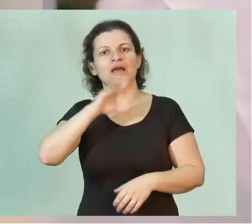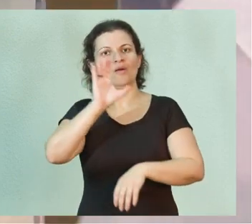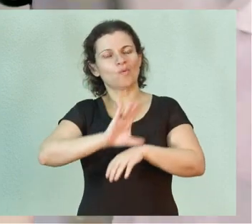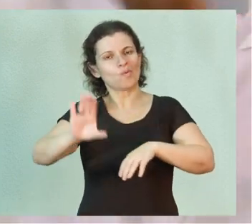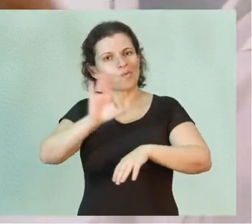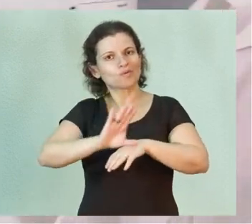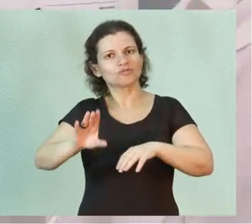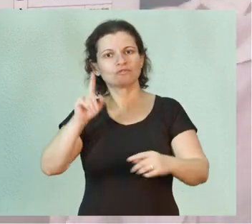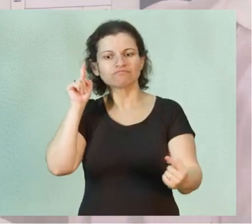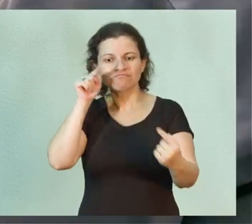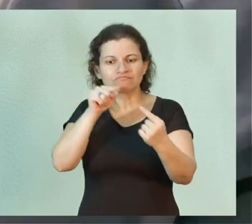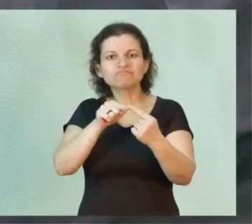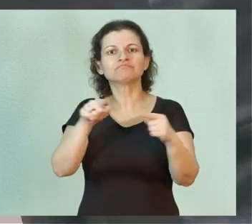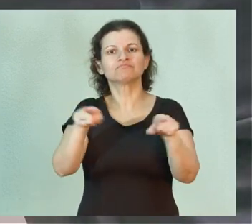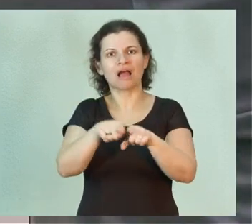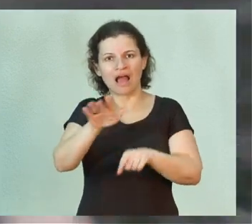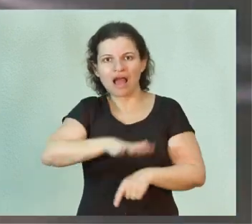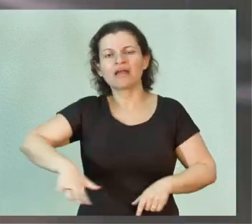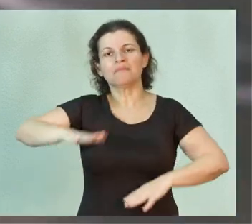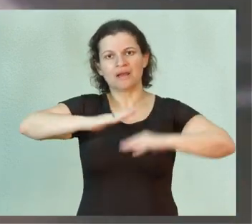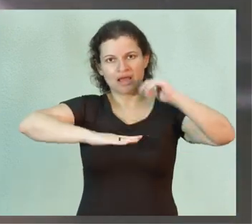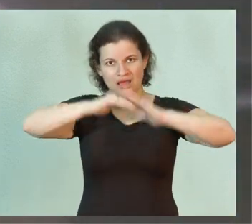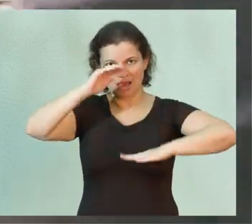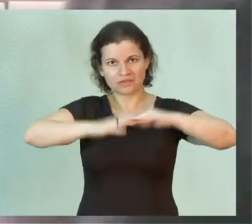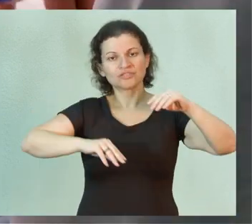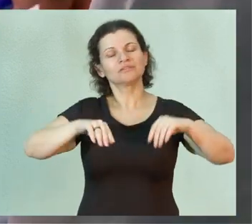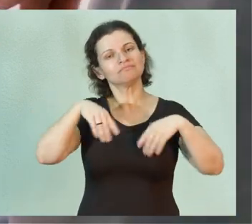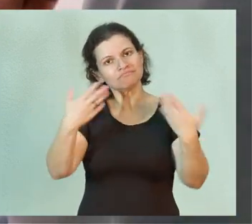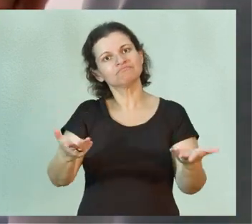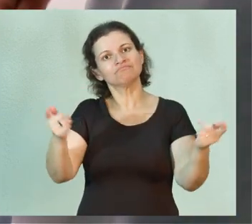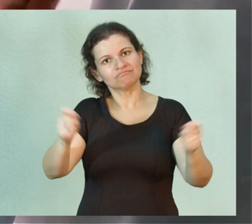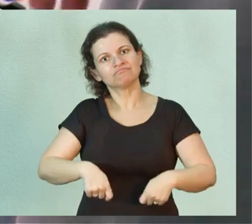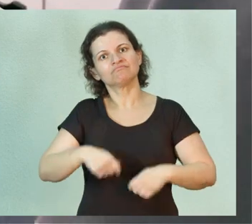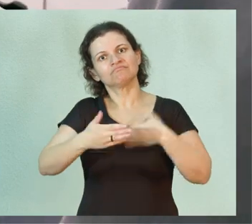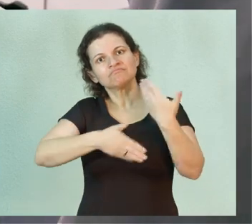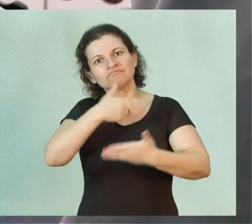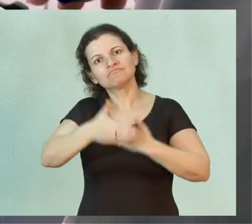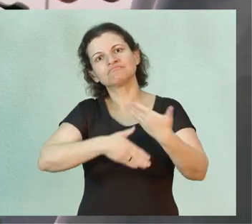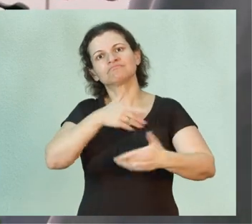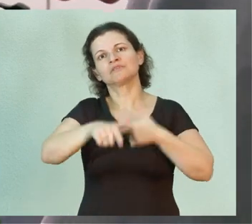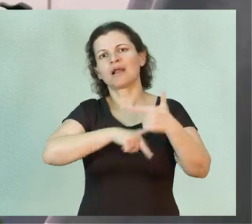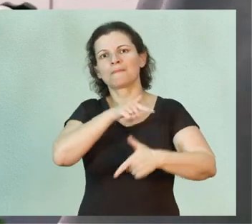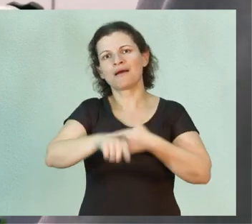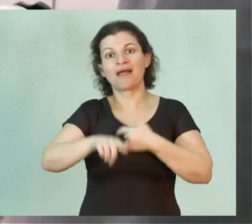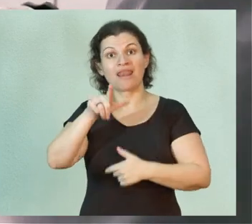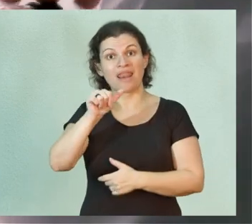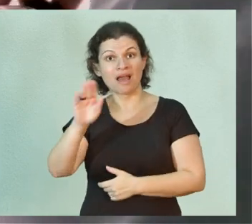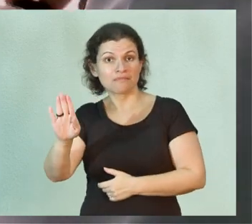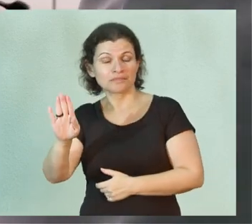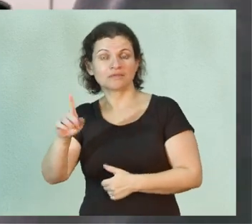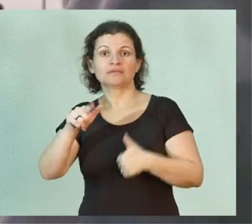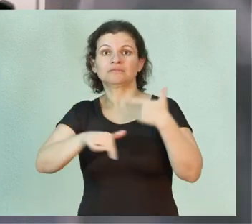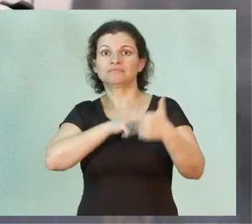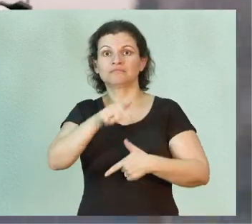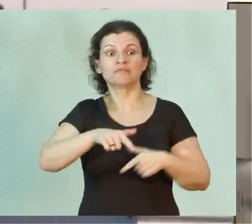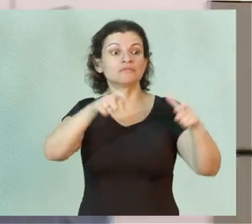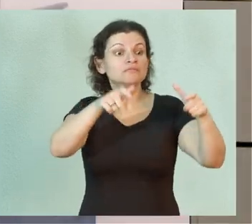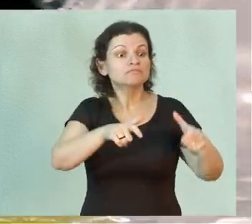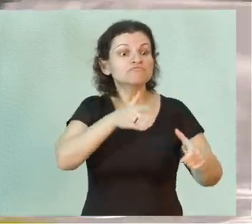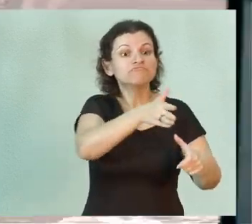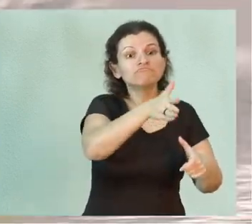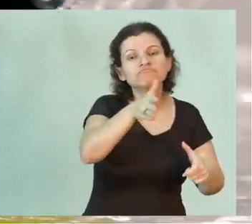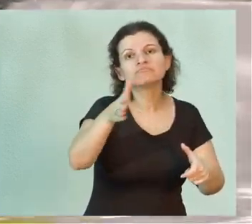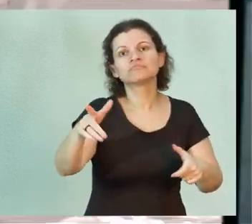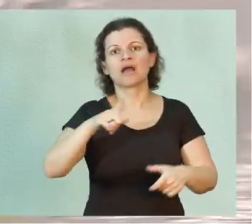bastante voltados também para a área prática, Então tem a possibilidade de desenvolvimento de trabalhos em laboratórios, trabalhos de campo,